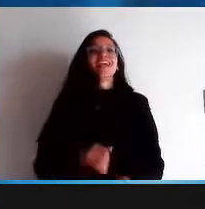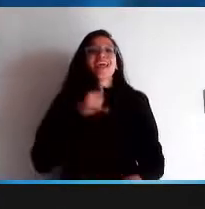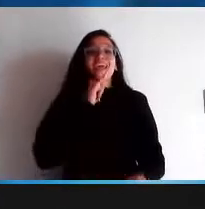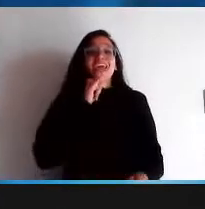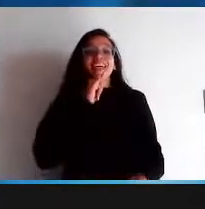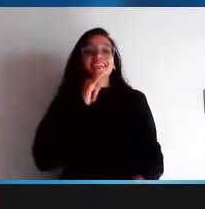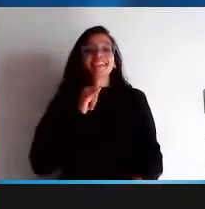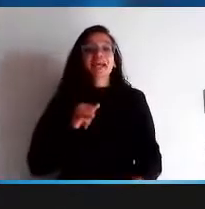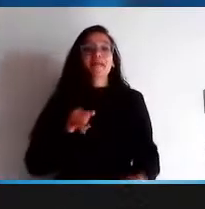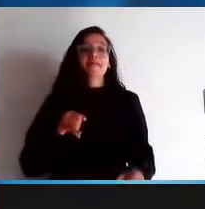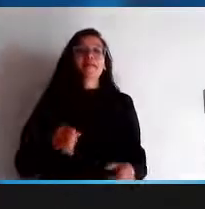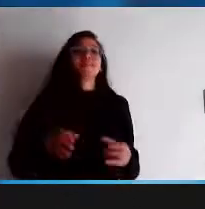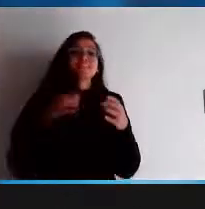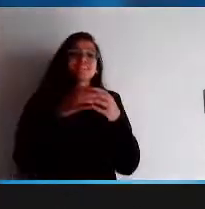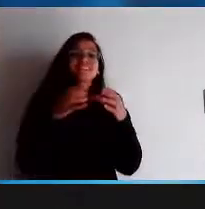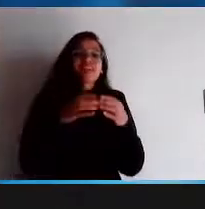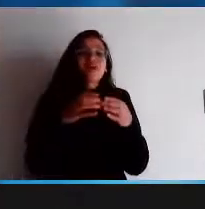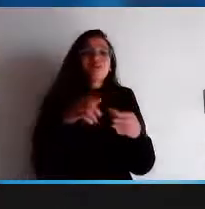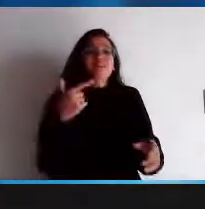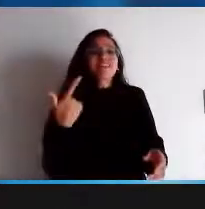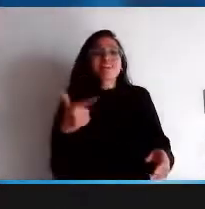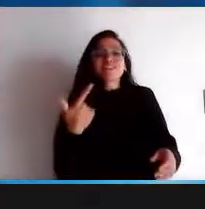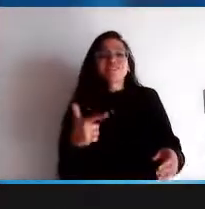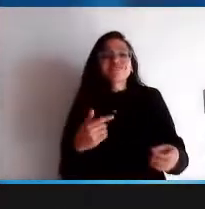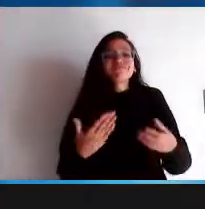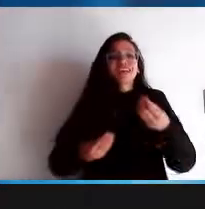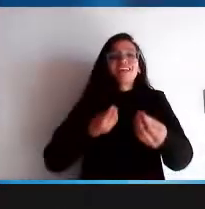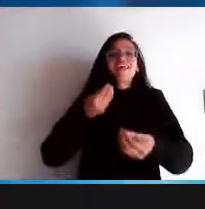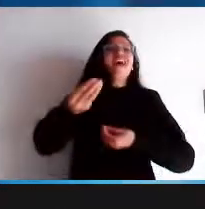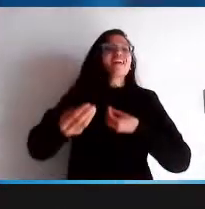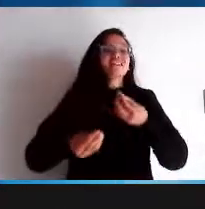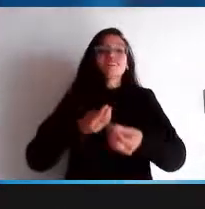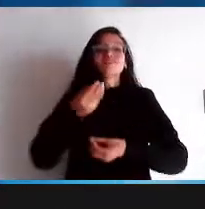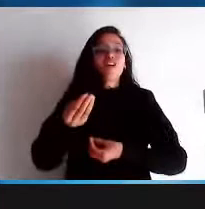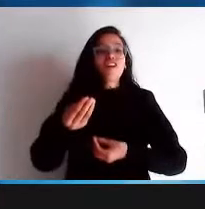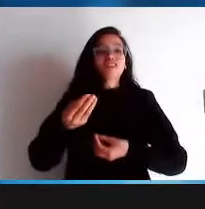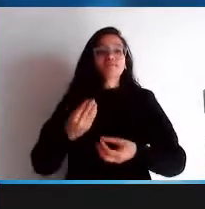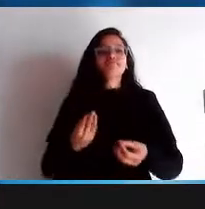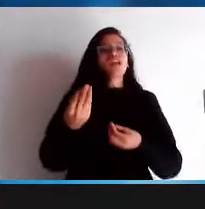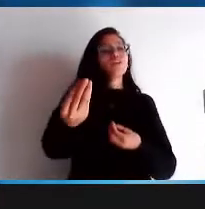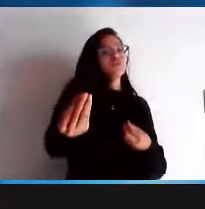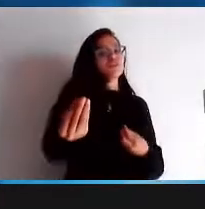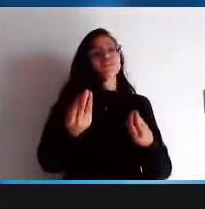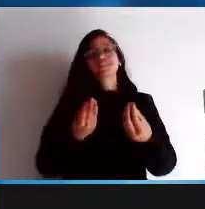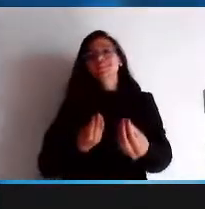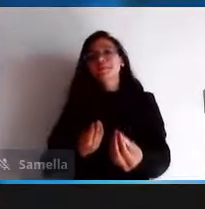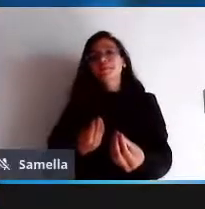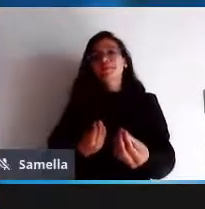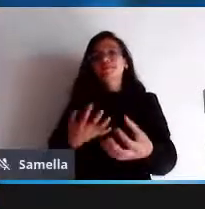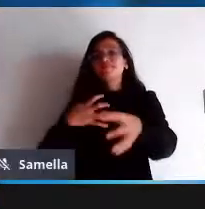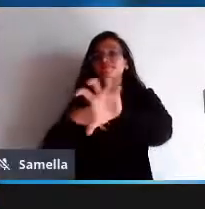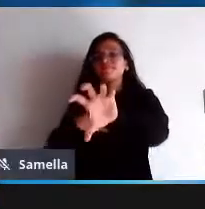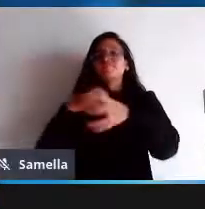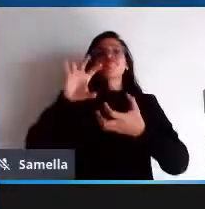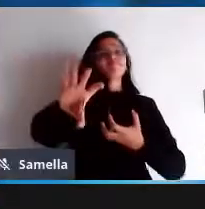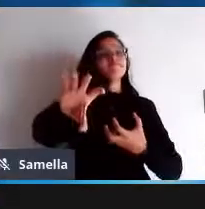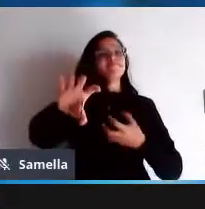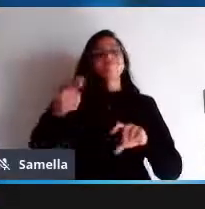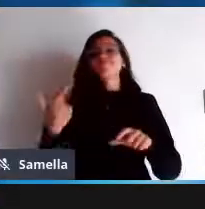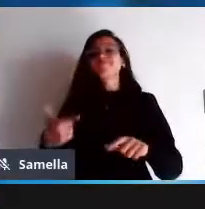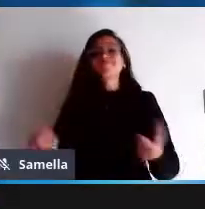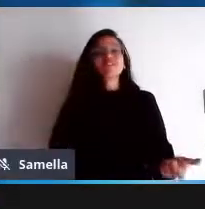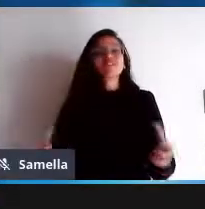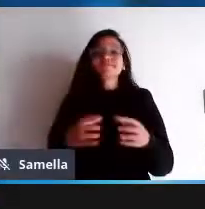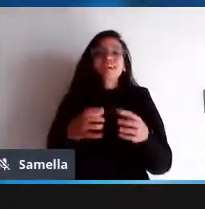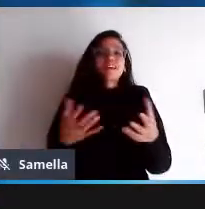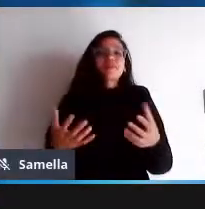essa troca de um suprindo a necessidade do outro também não tem comunidade tá agora o